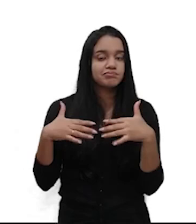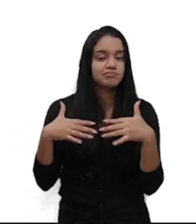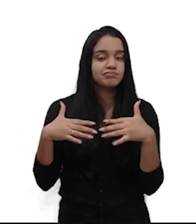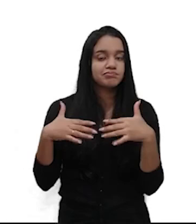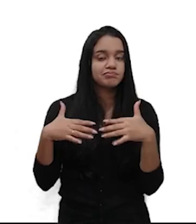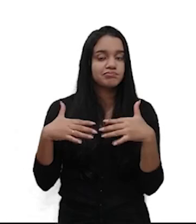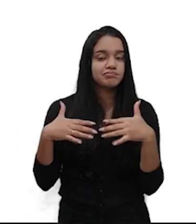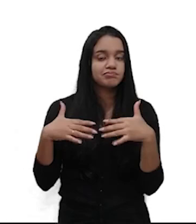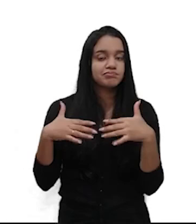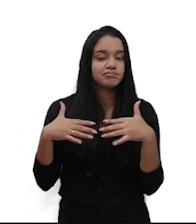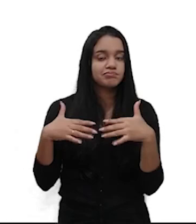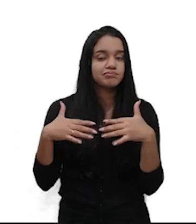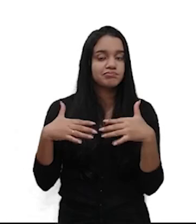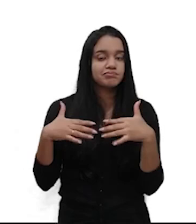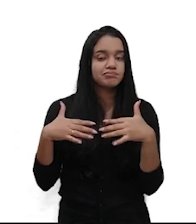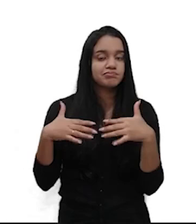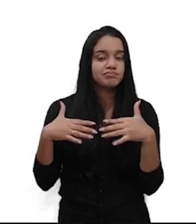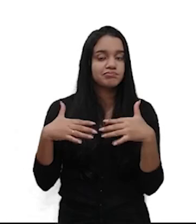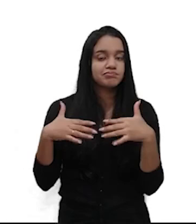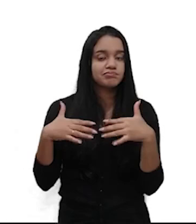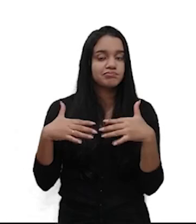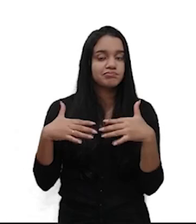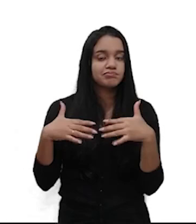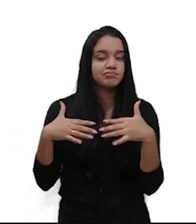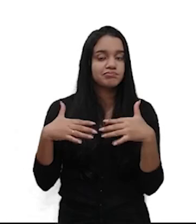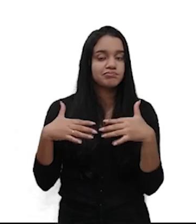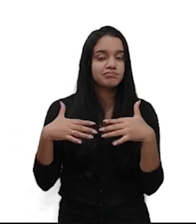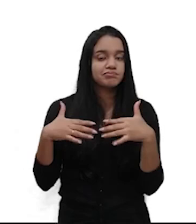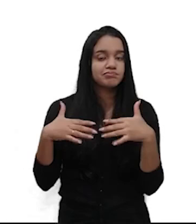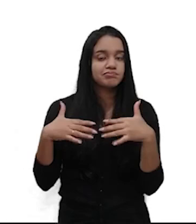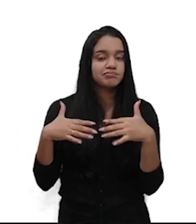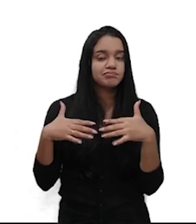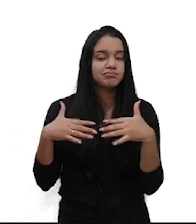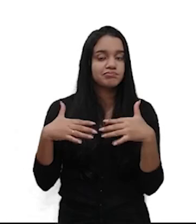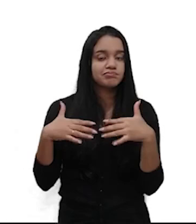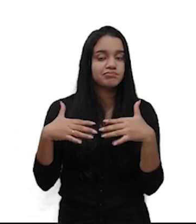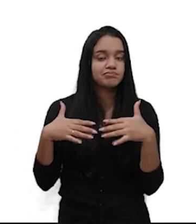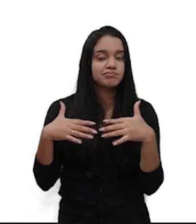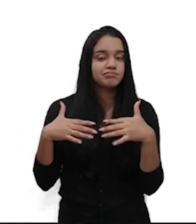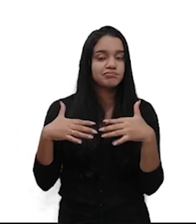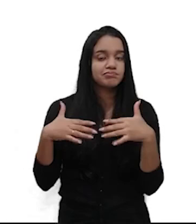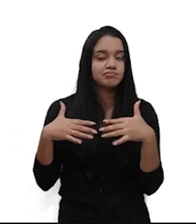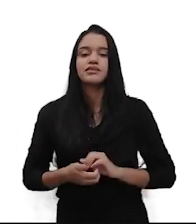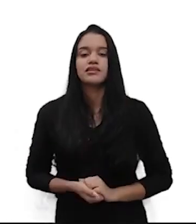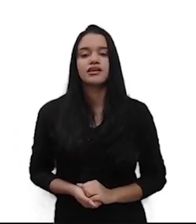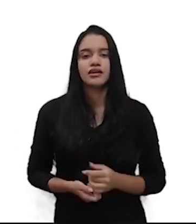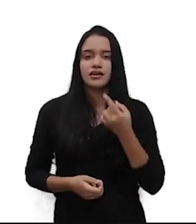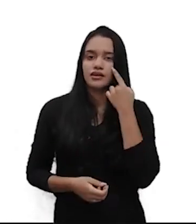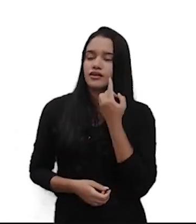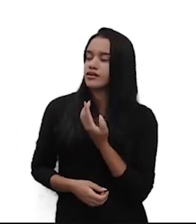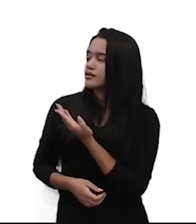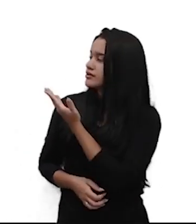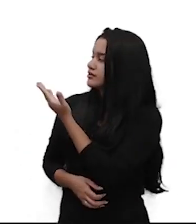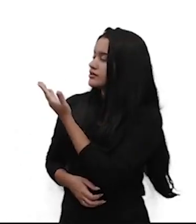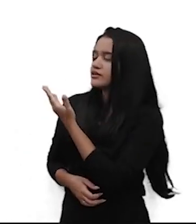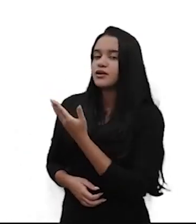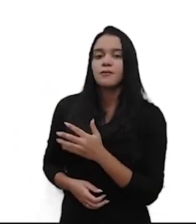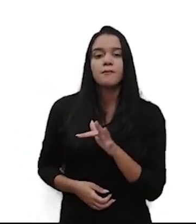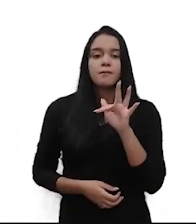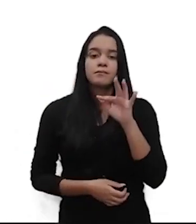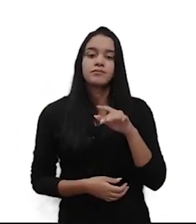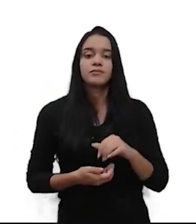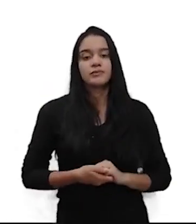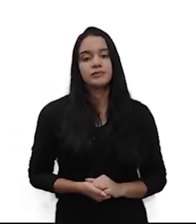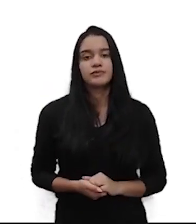fatores externos, representados pela letra O, oportunidades, e T, ameaças. Aqui, forças,